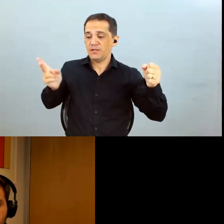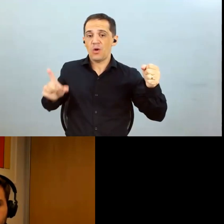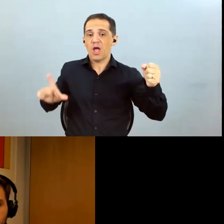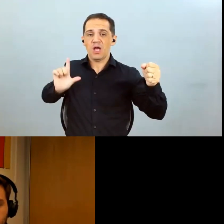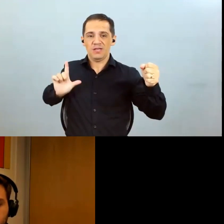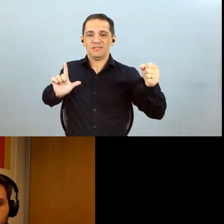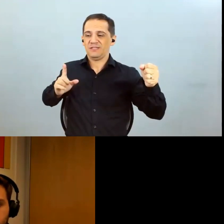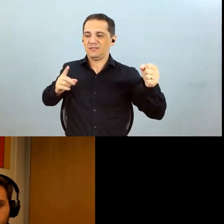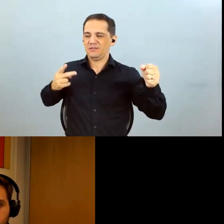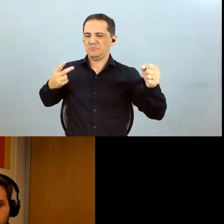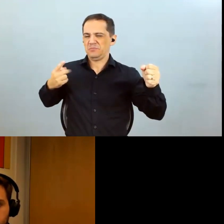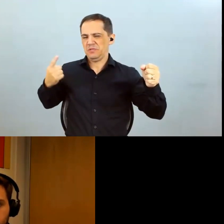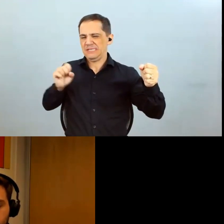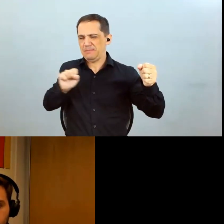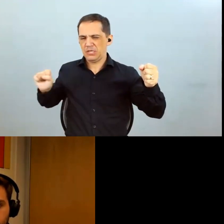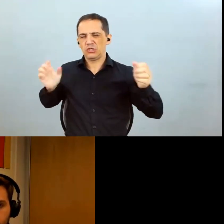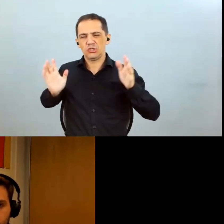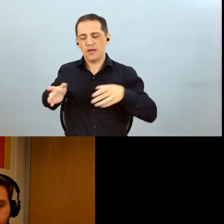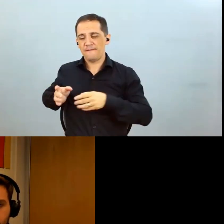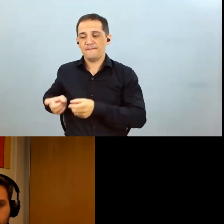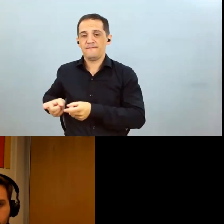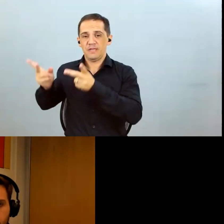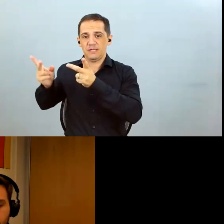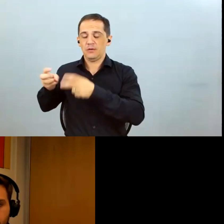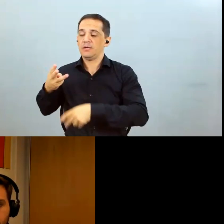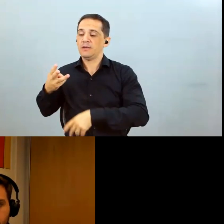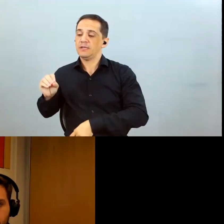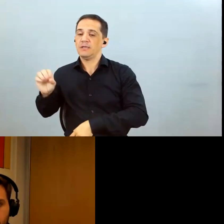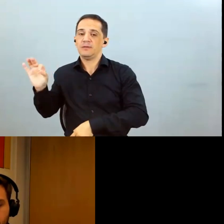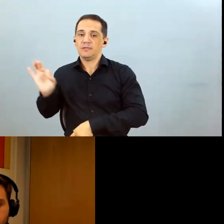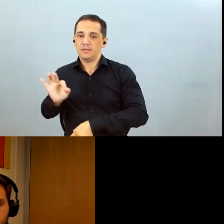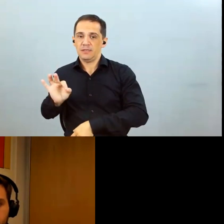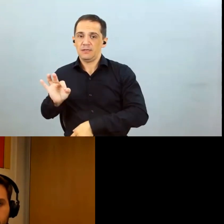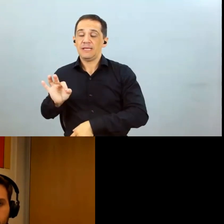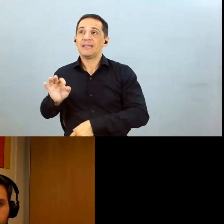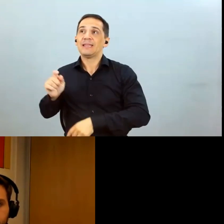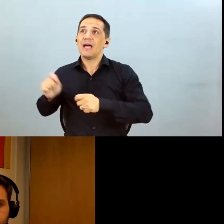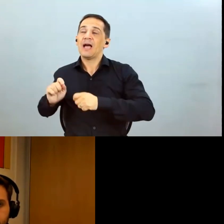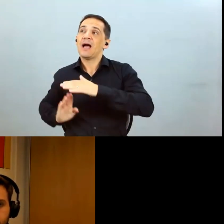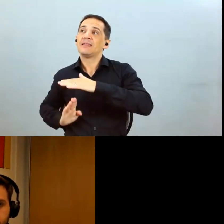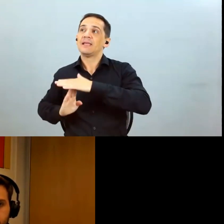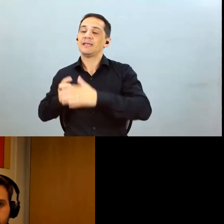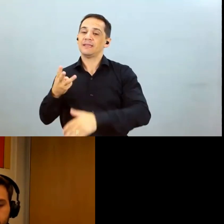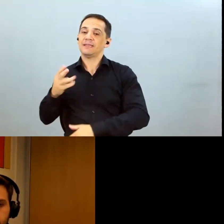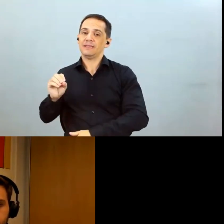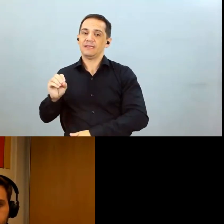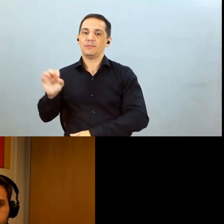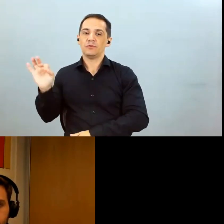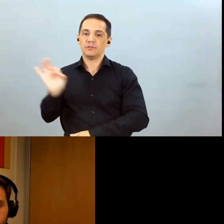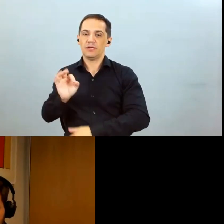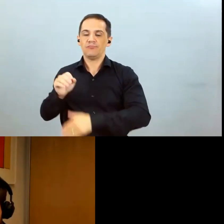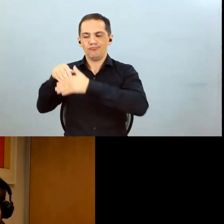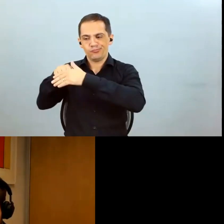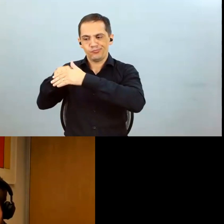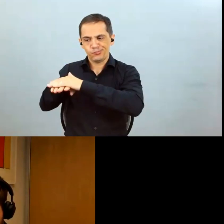seja no primeiro semestre que 30% nós temos capacidade de armazenar e colher o milho com comitante e no